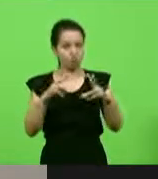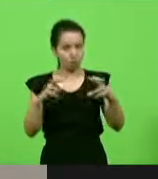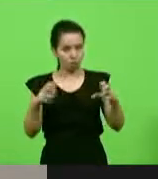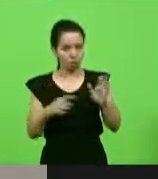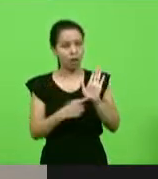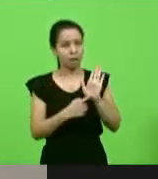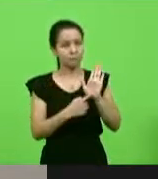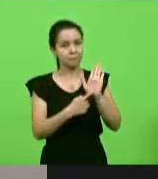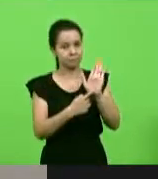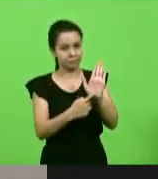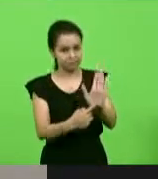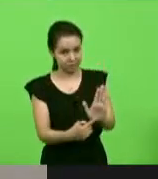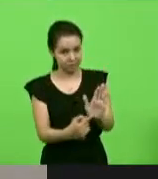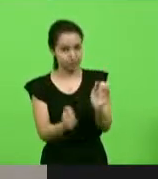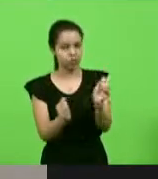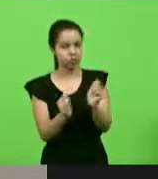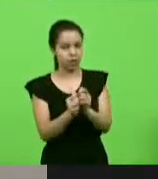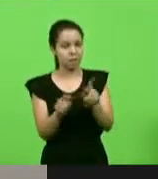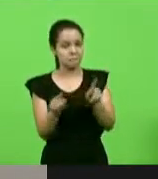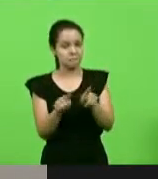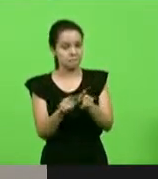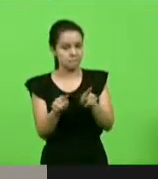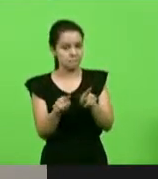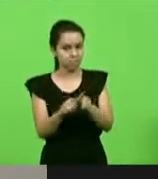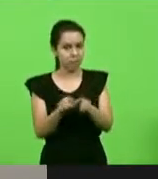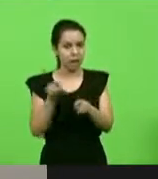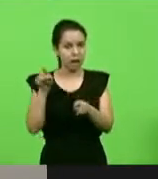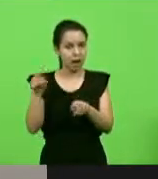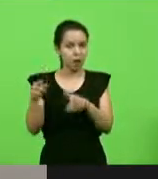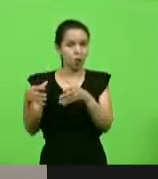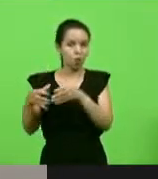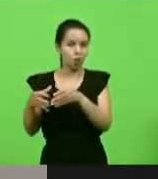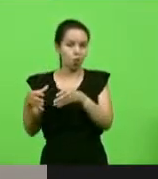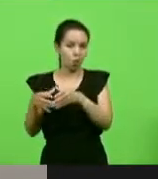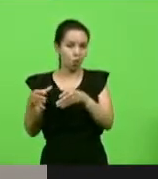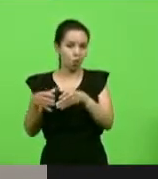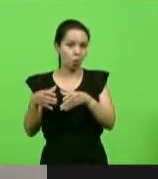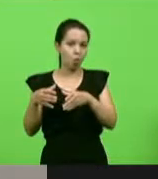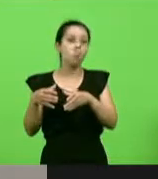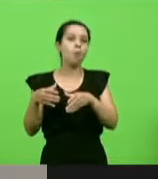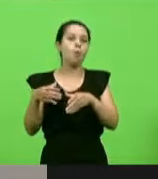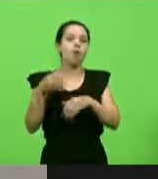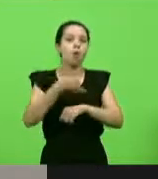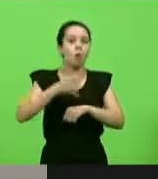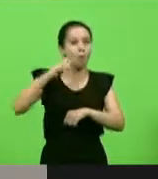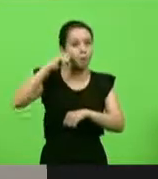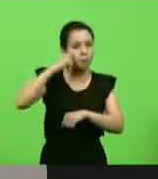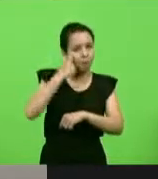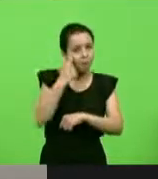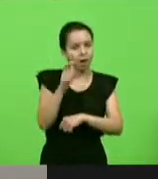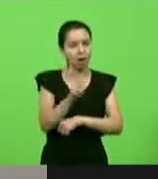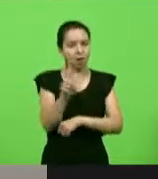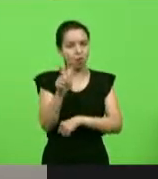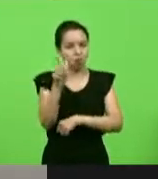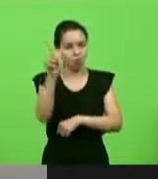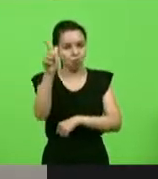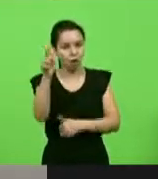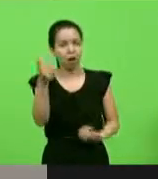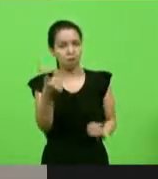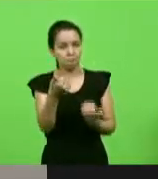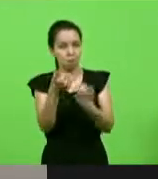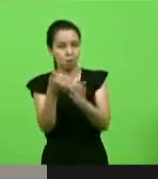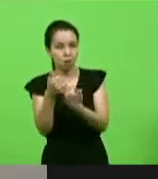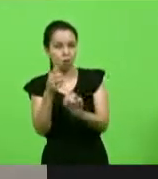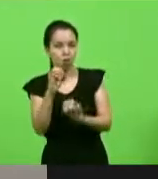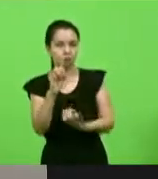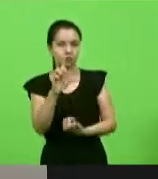Observatório do Petróleo e Gás com apoio da COESUS, que é a